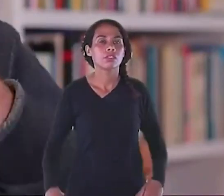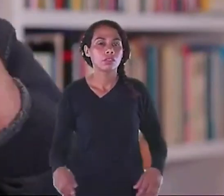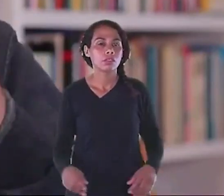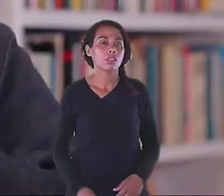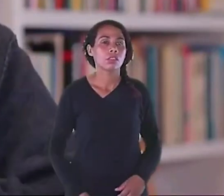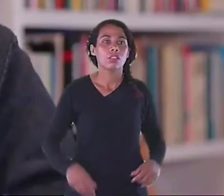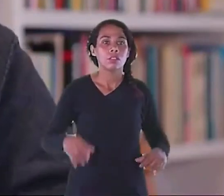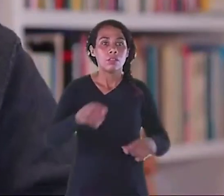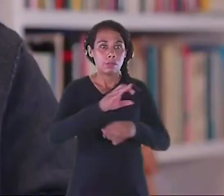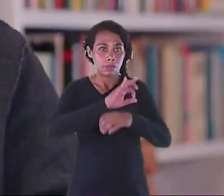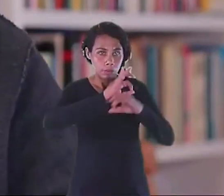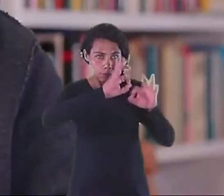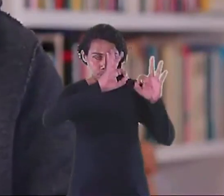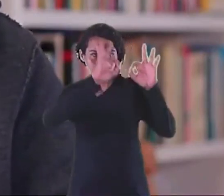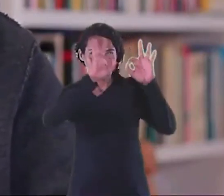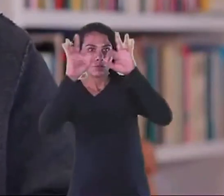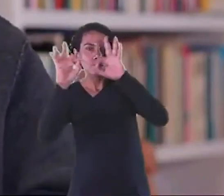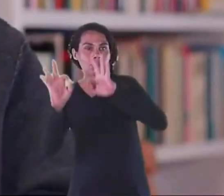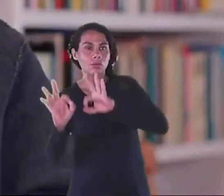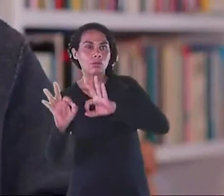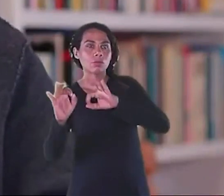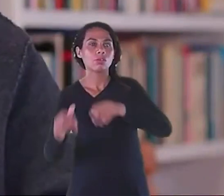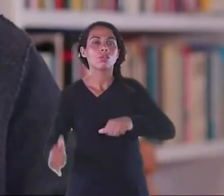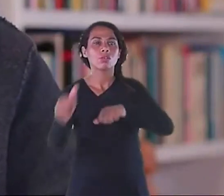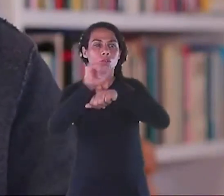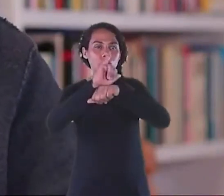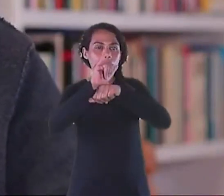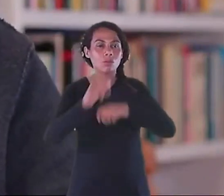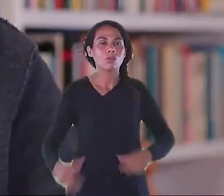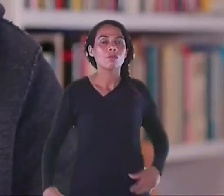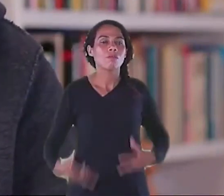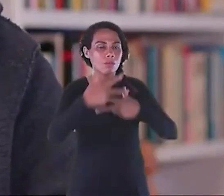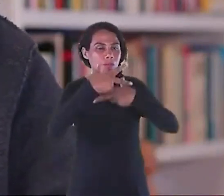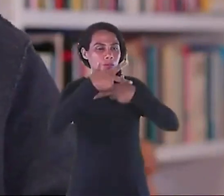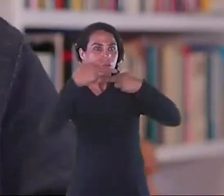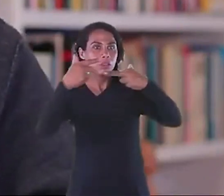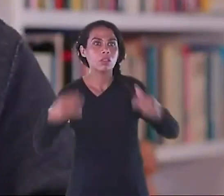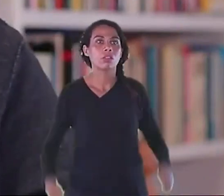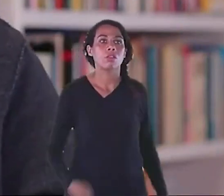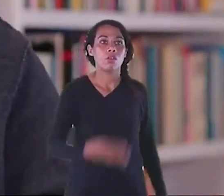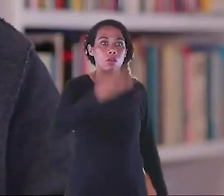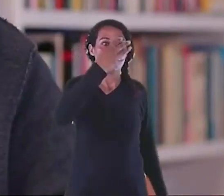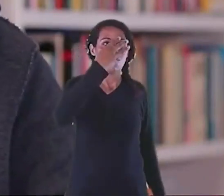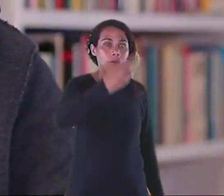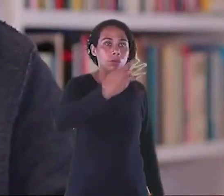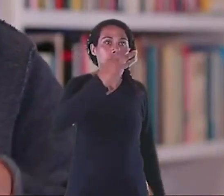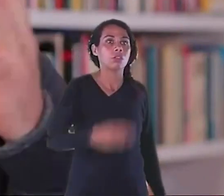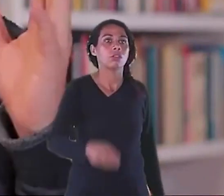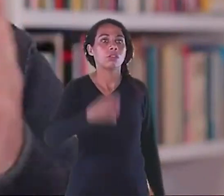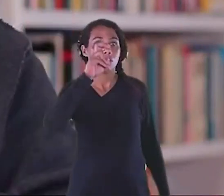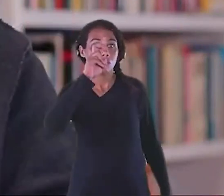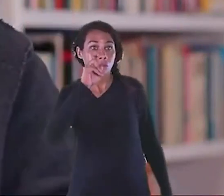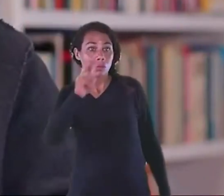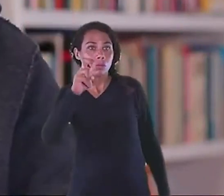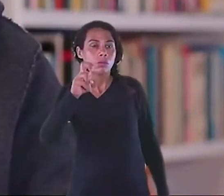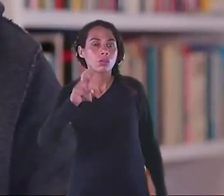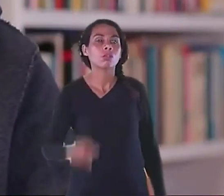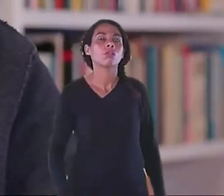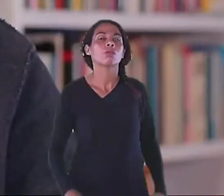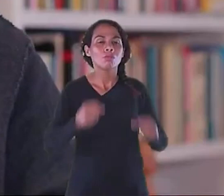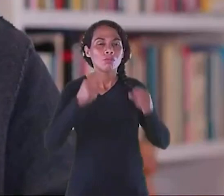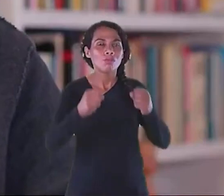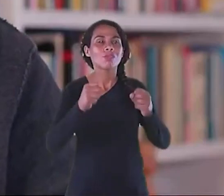olhos castanho escuros. Ele usa óculos de armação cinza e uma jaqueta marrom sobre uma blusa preta.